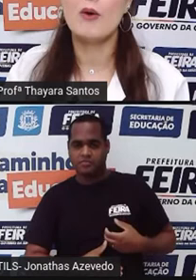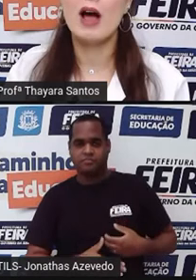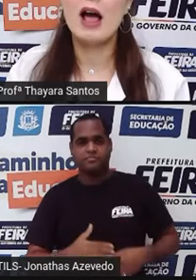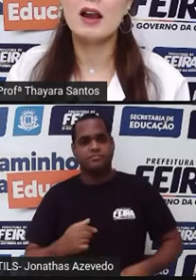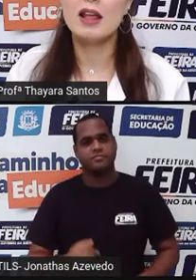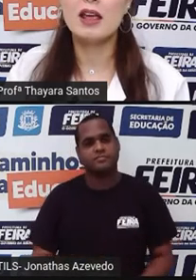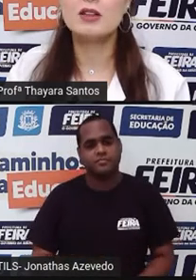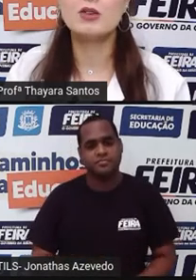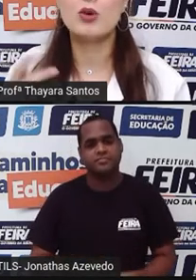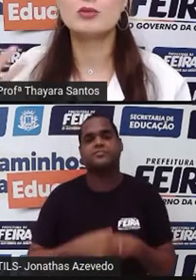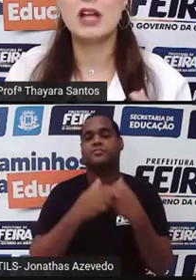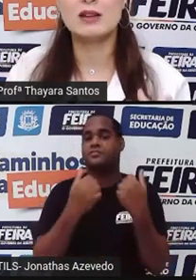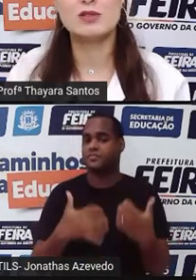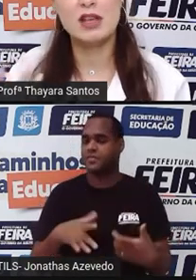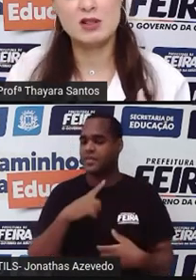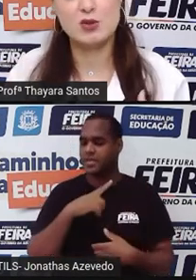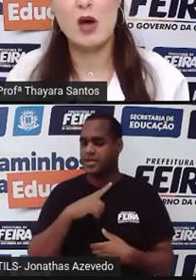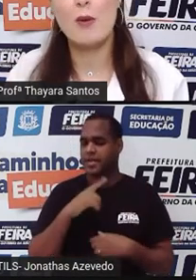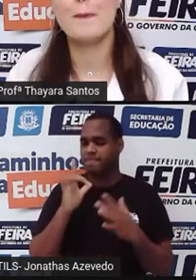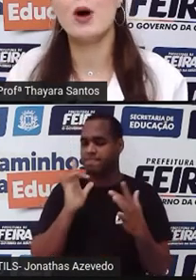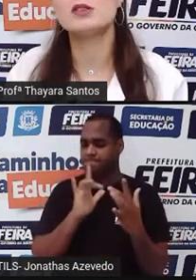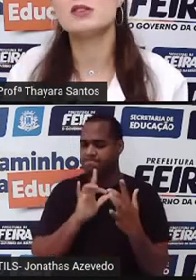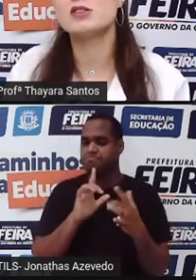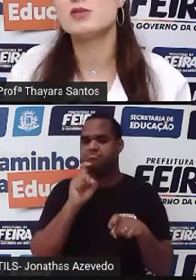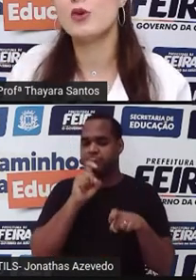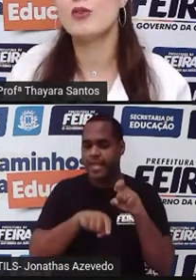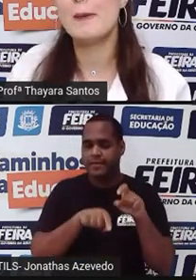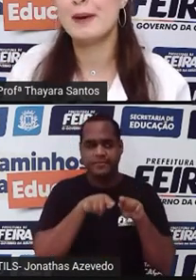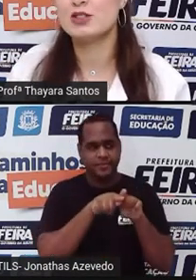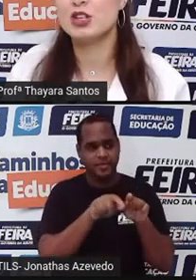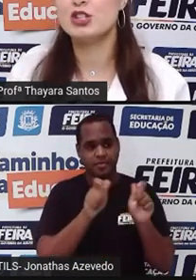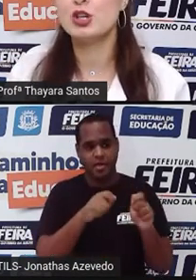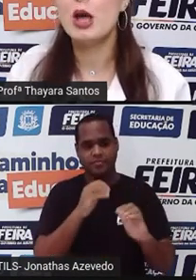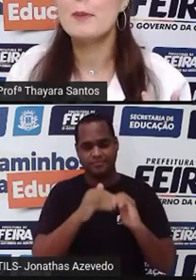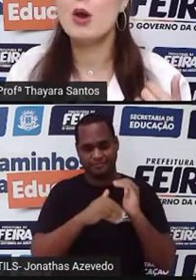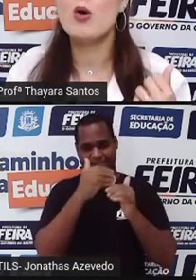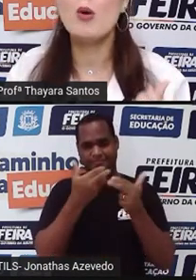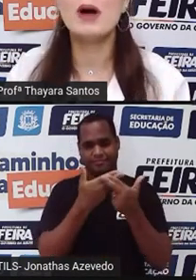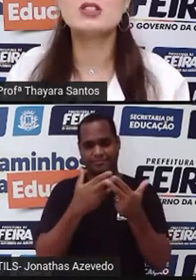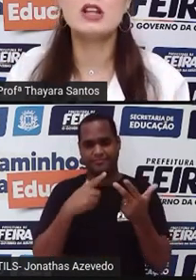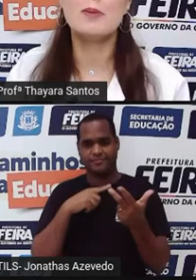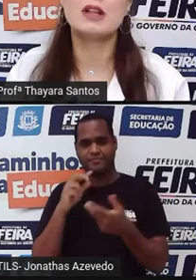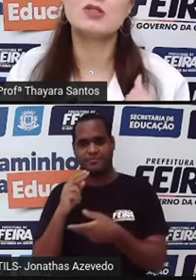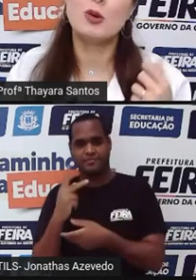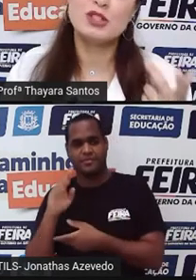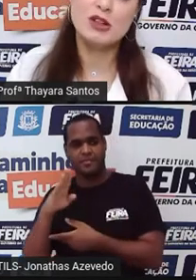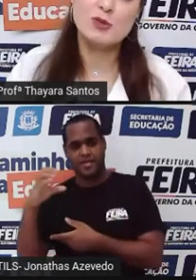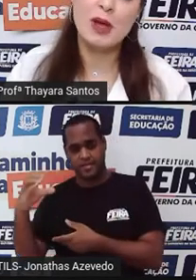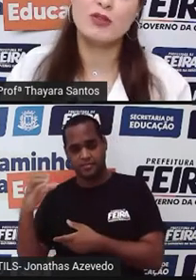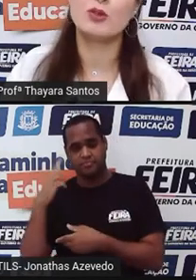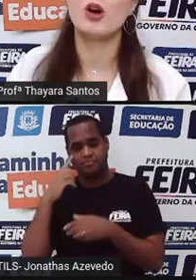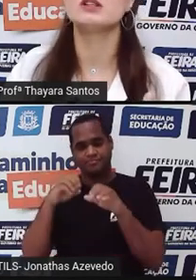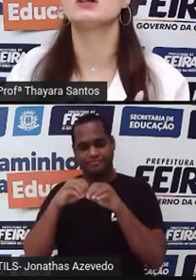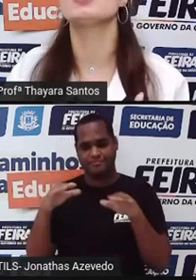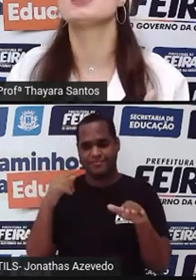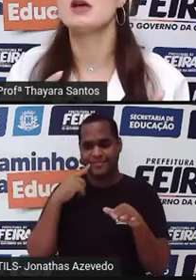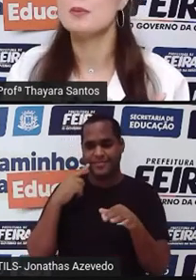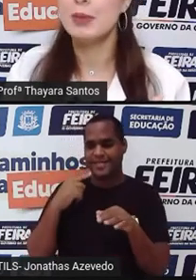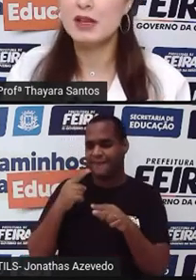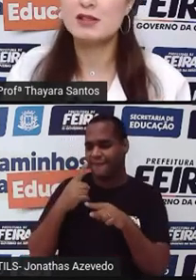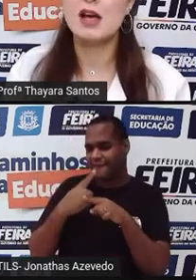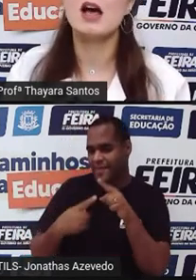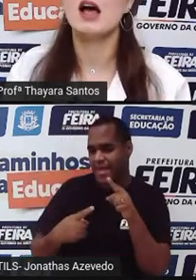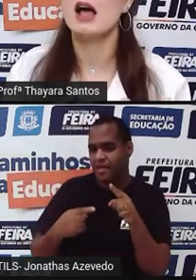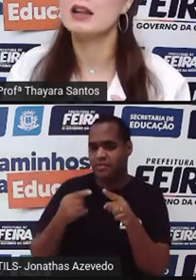Então, além do contato sexual, pode-se desenvolver a hepatite pelo compartilhamento de objetos pérfuro cortantes,